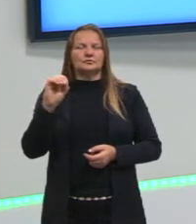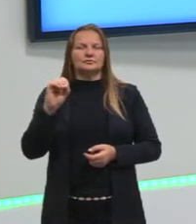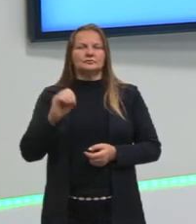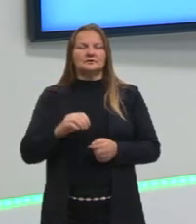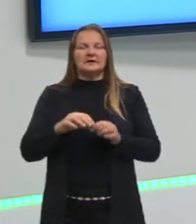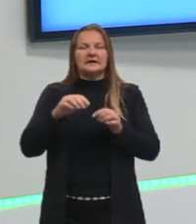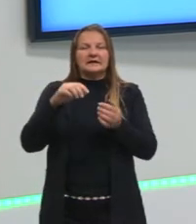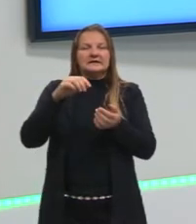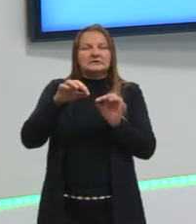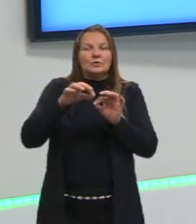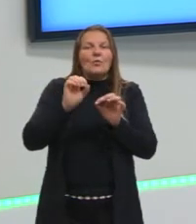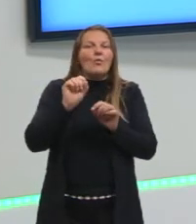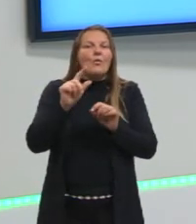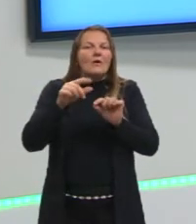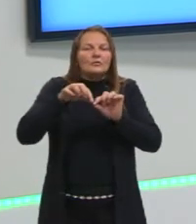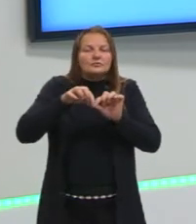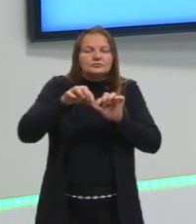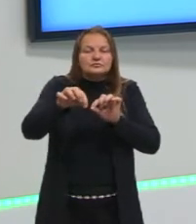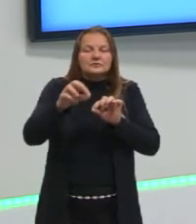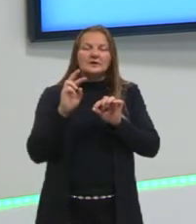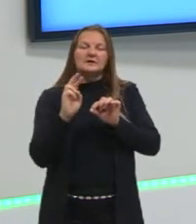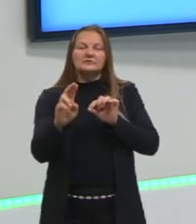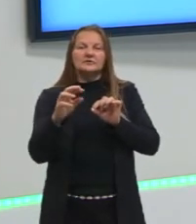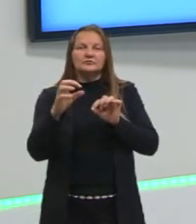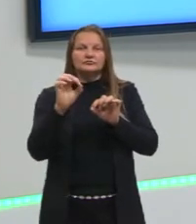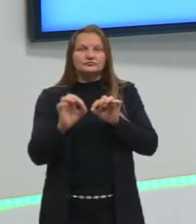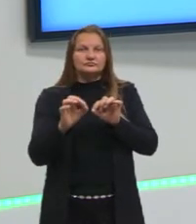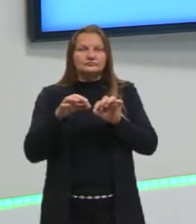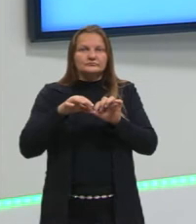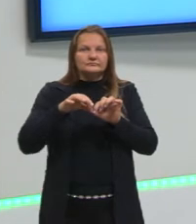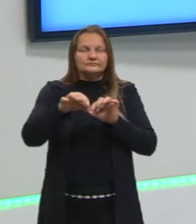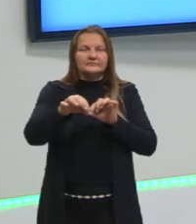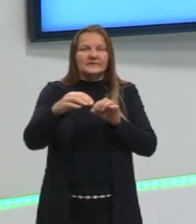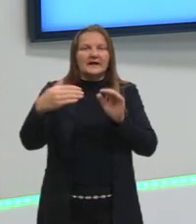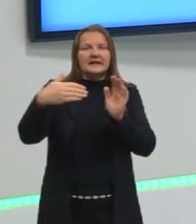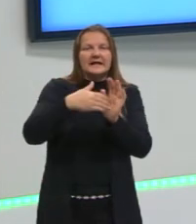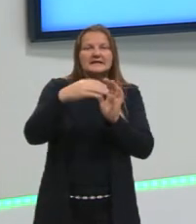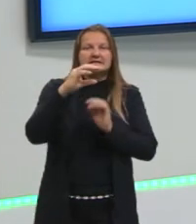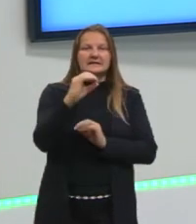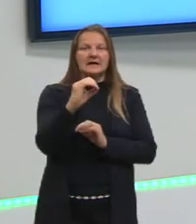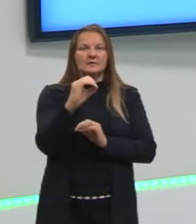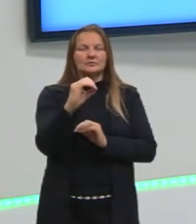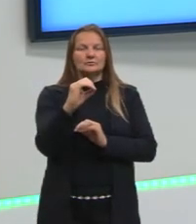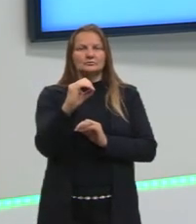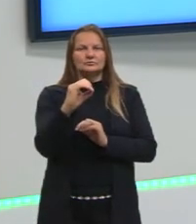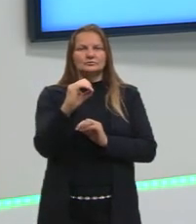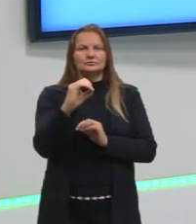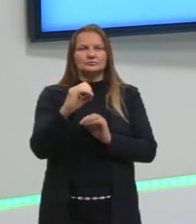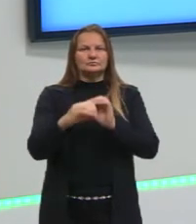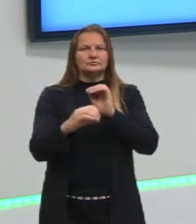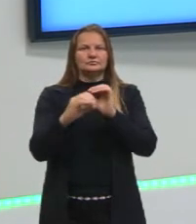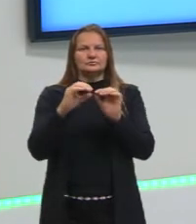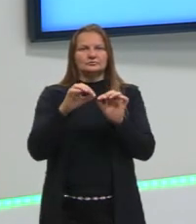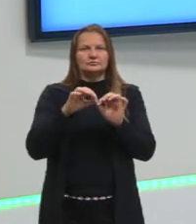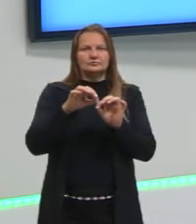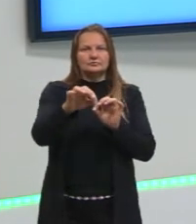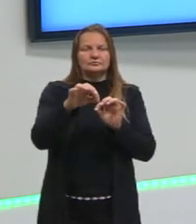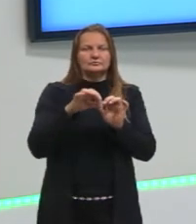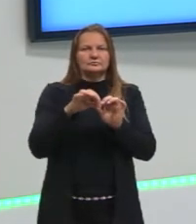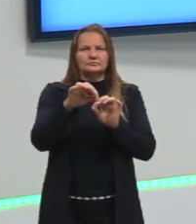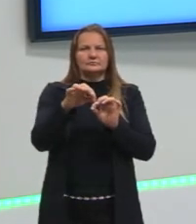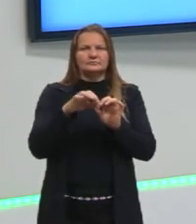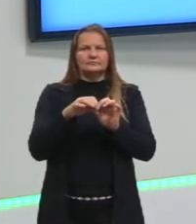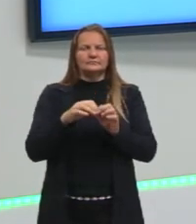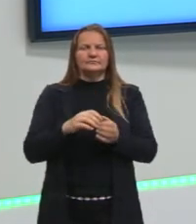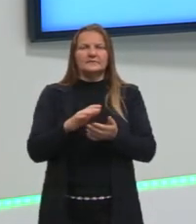distância, né, daquele resultado que nós obtivemos ali até o zero. Então, a gente considera simplesmente que esse número, ele